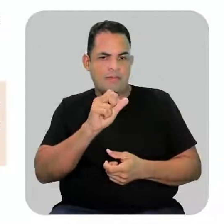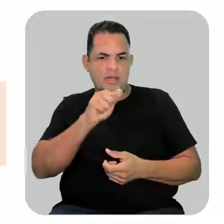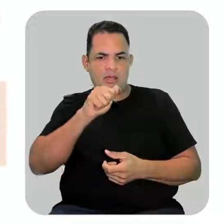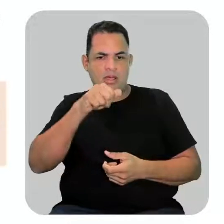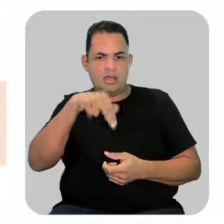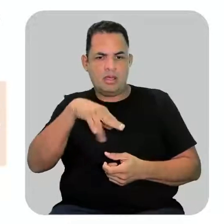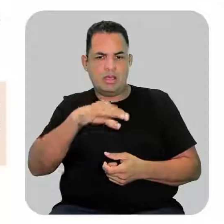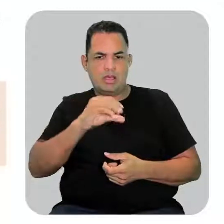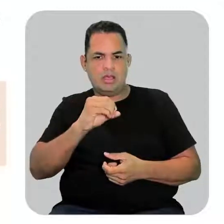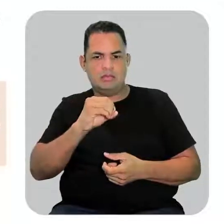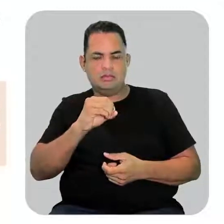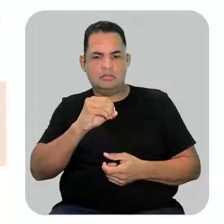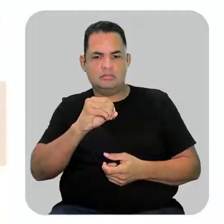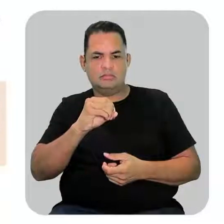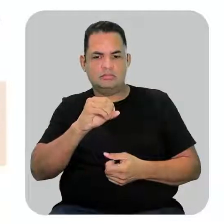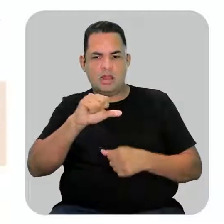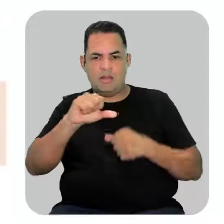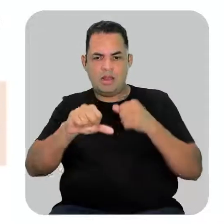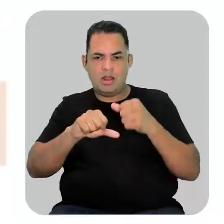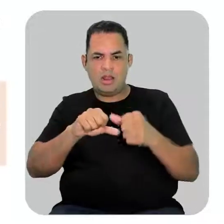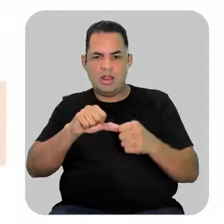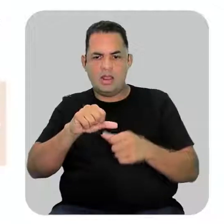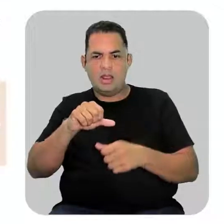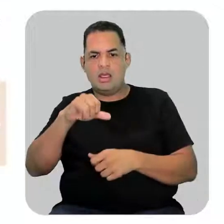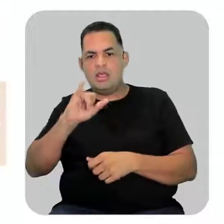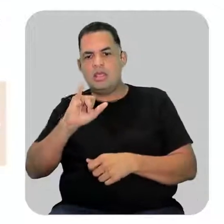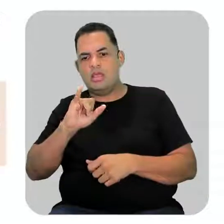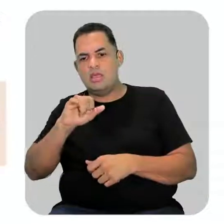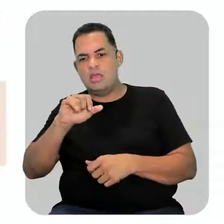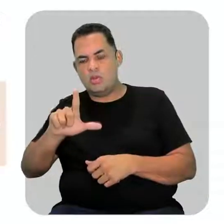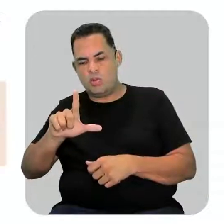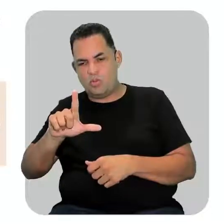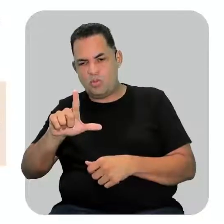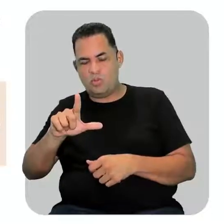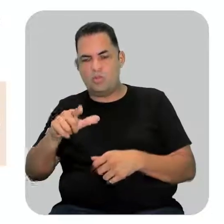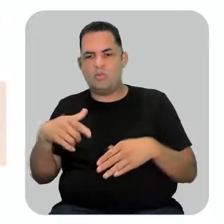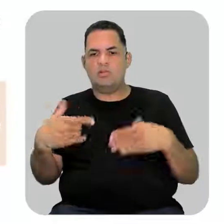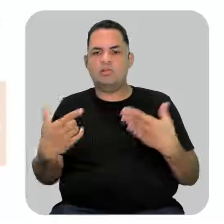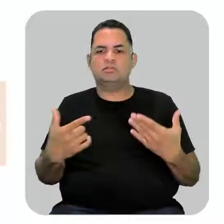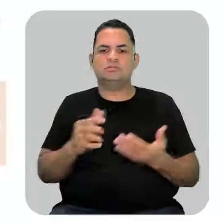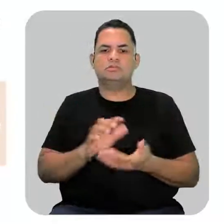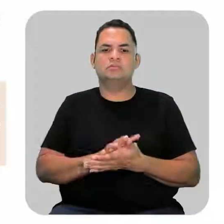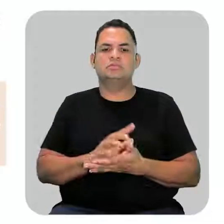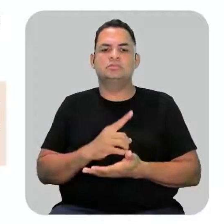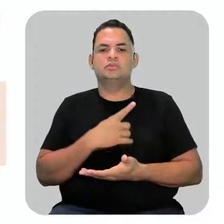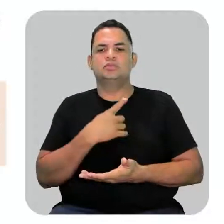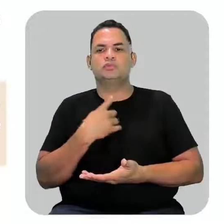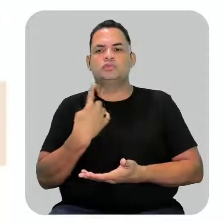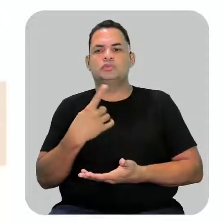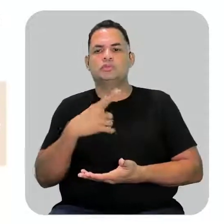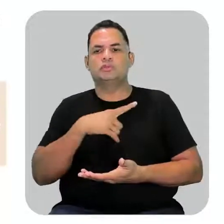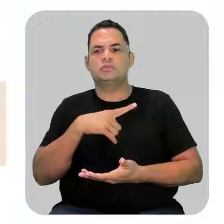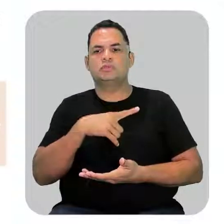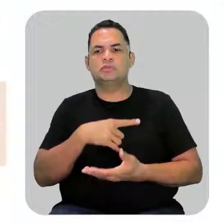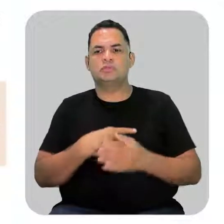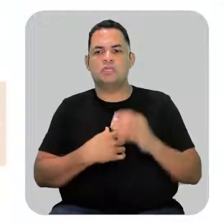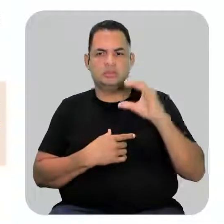pela terminação I. O que foi que a gente viu lá? Por exemplo, nós temos o alcano